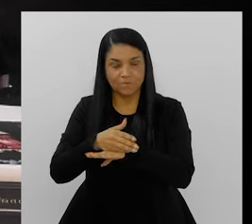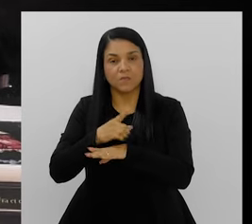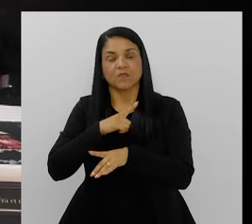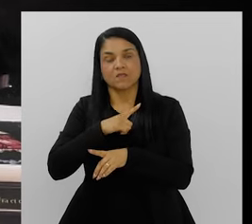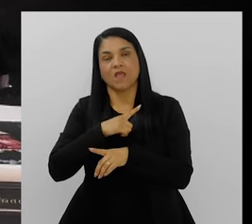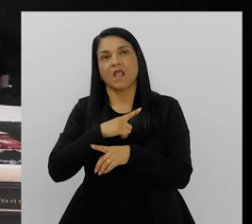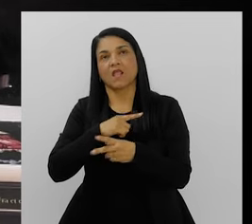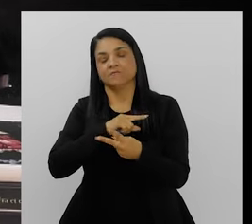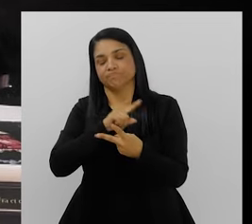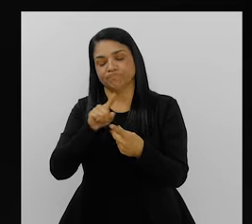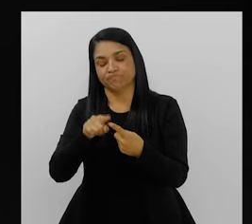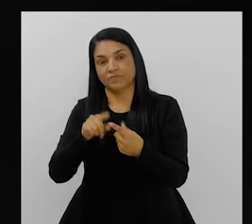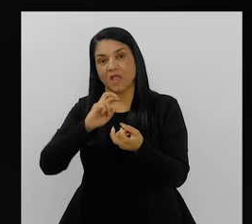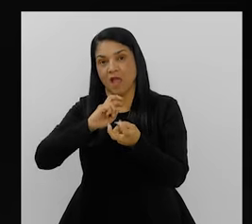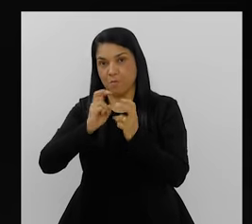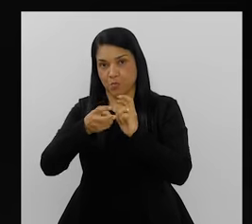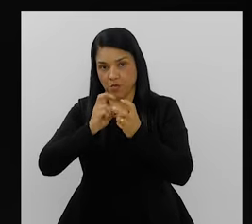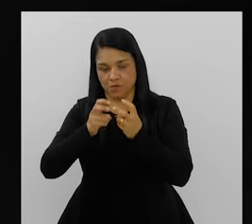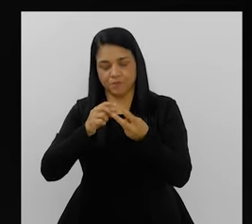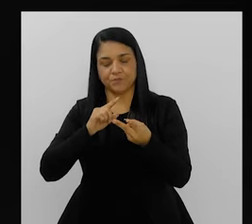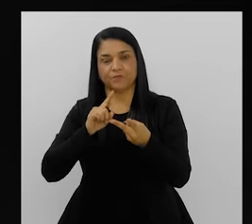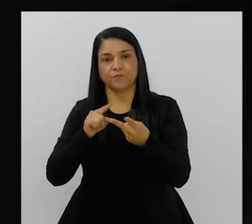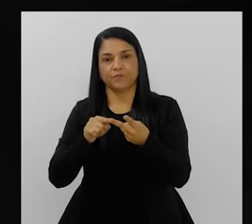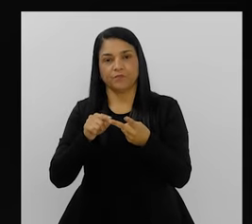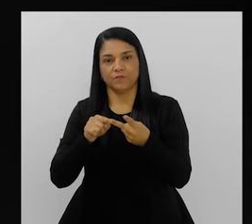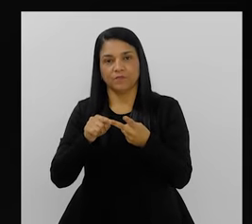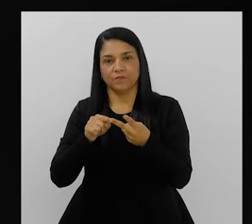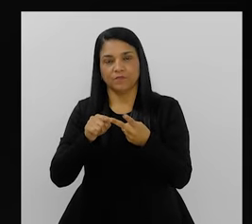oficinas, eu tenho oficina de capoeira,